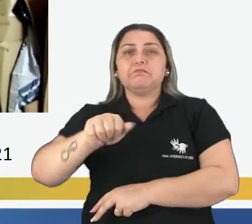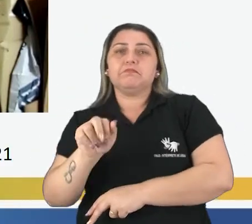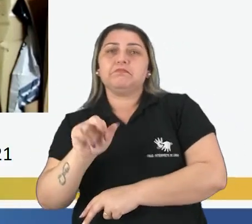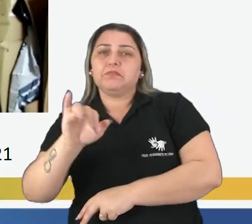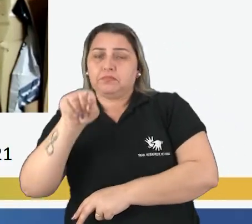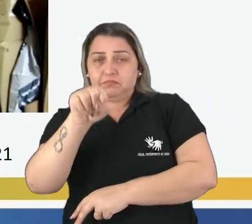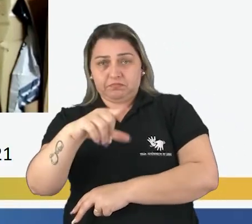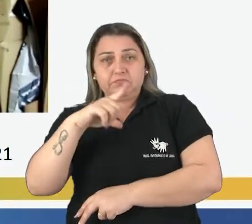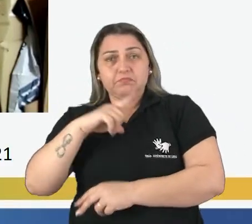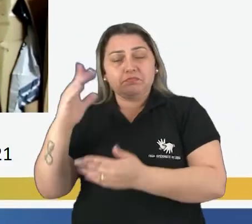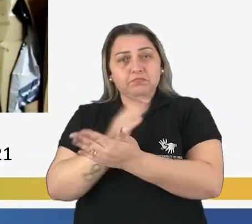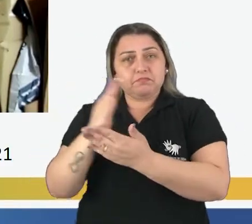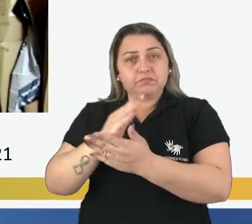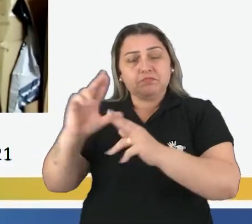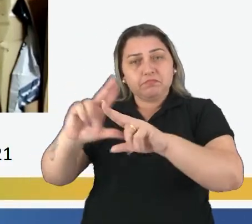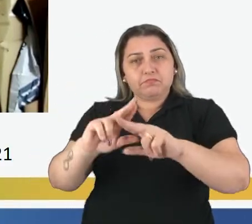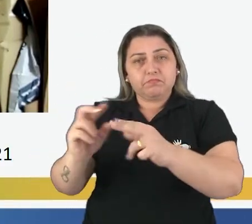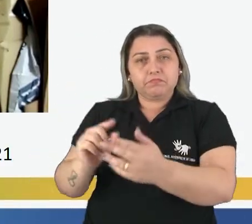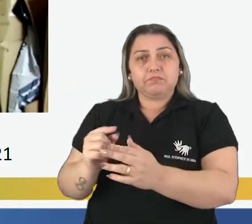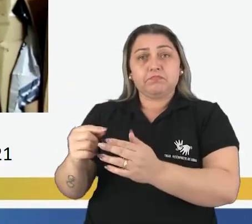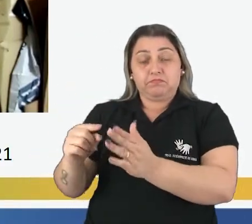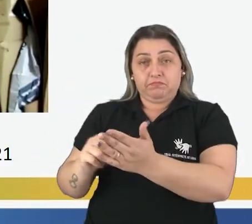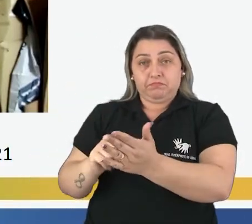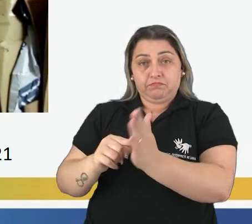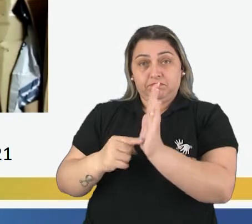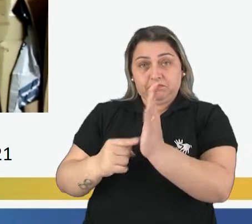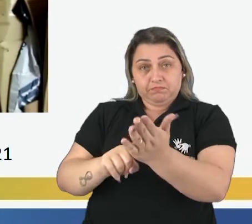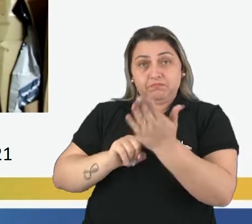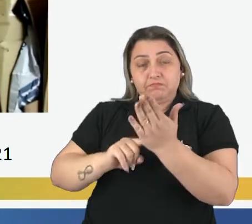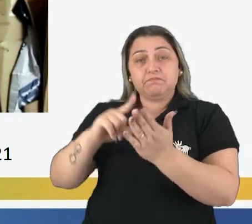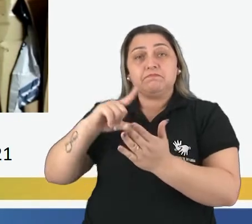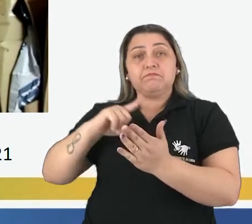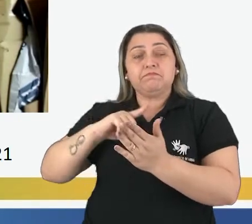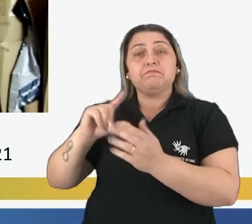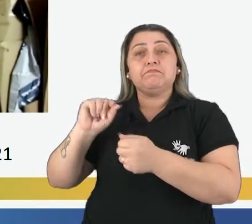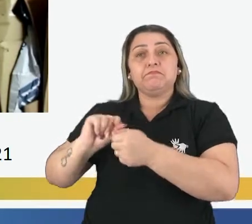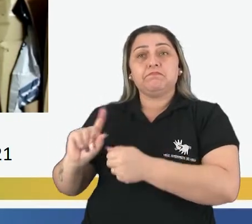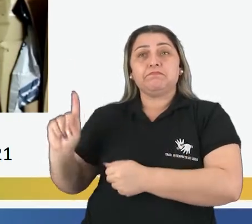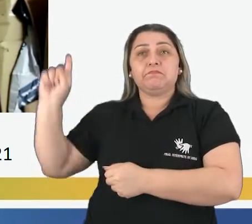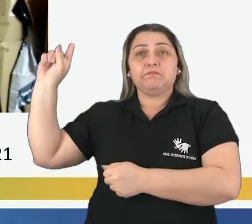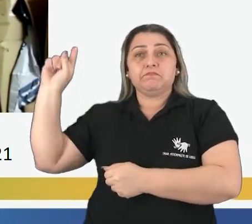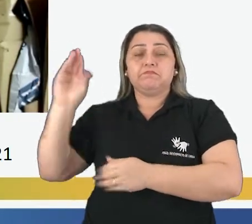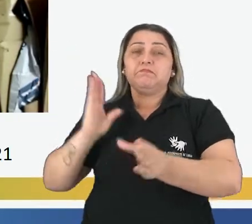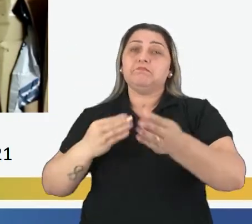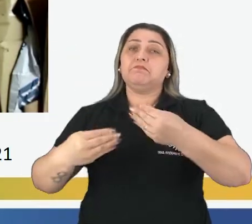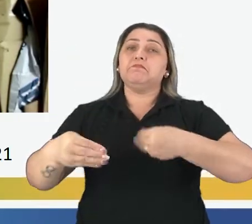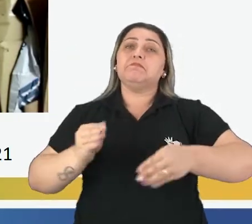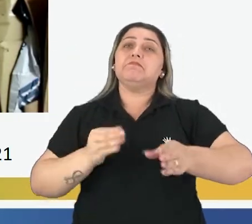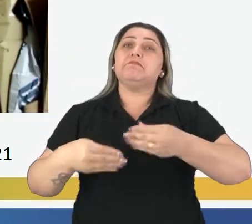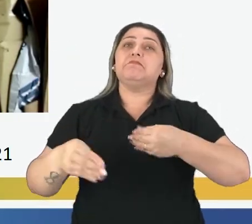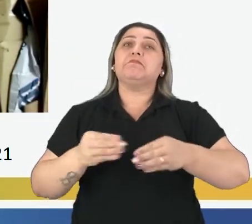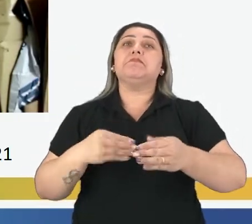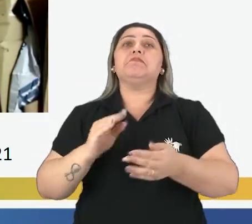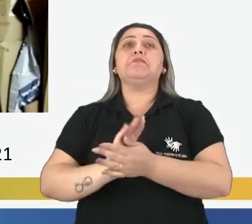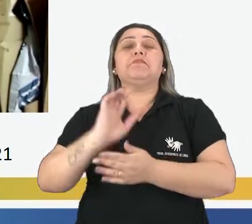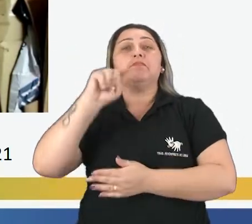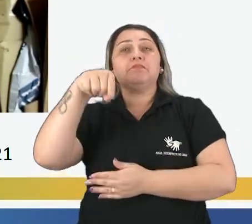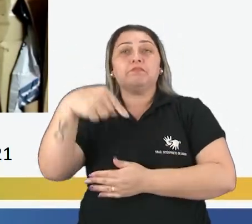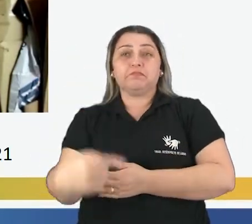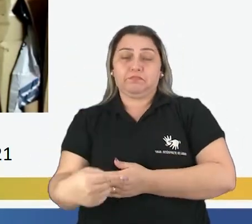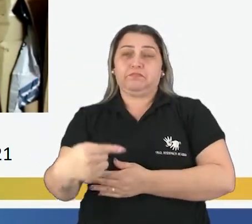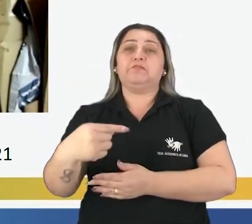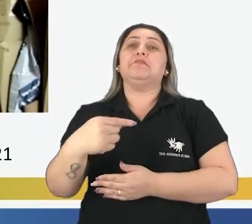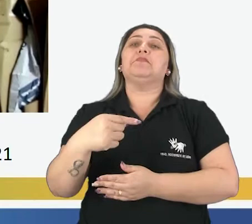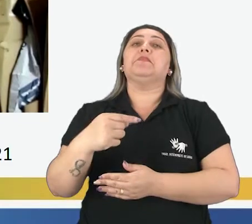tem alguma coisa reciclada para me mostrar? Tenho, tenho sim. Eu tenho uma telha feita a partir de embalagens longa vida. Ah! Depois de passar pelo